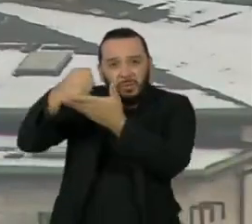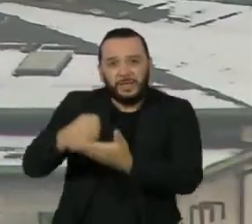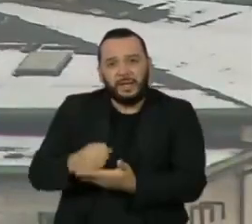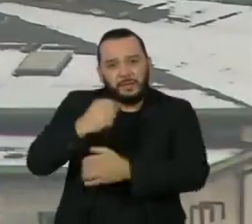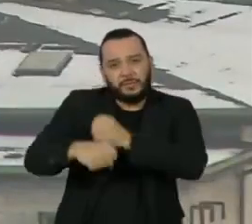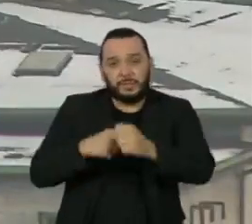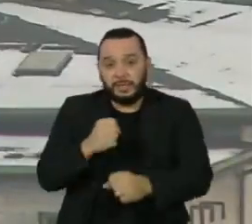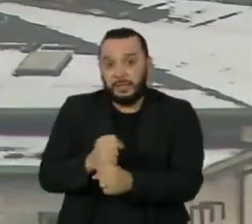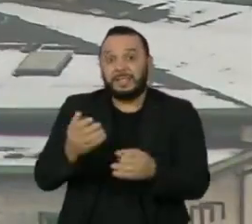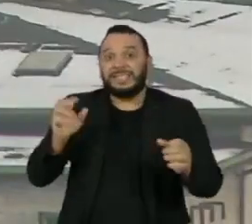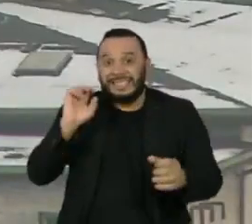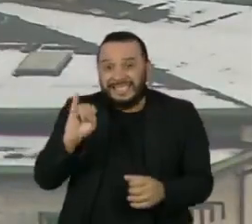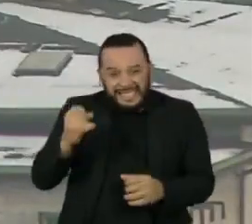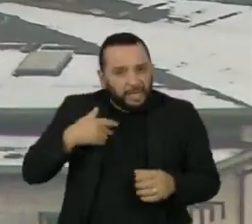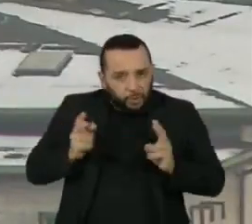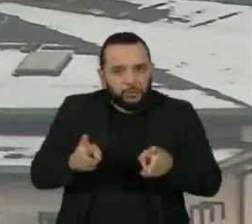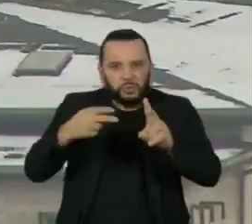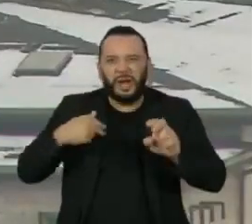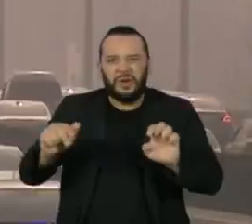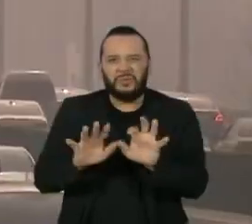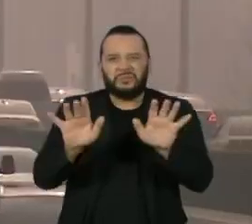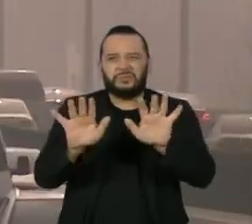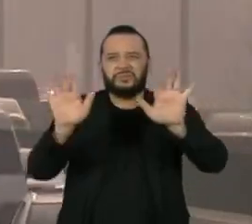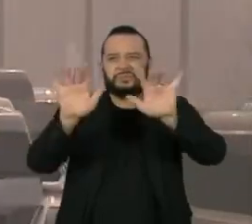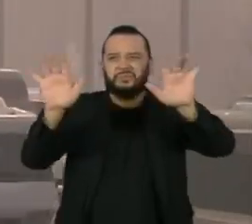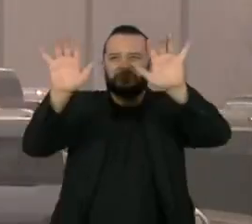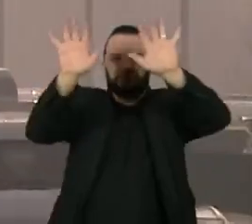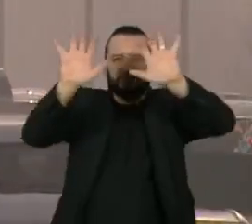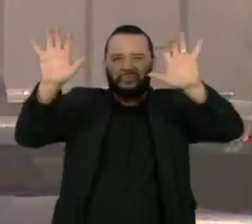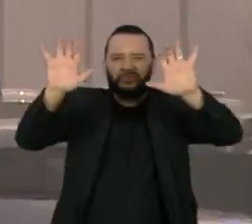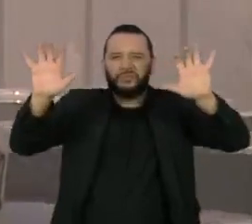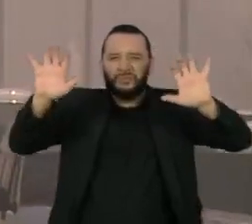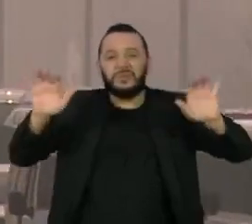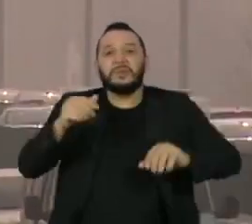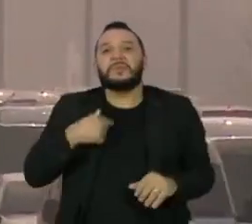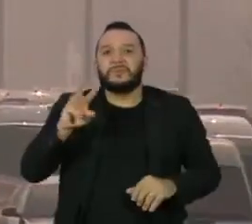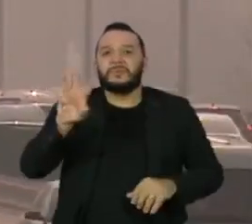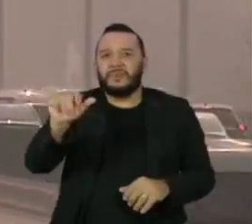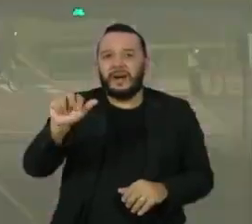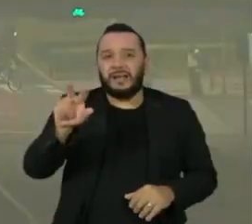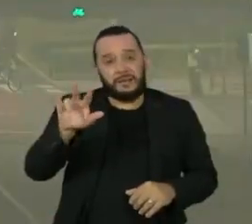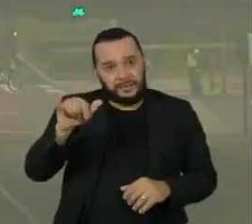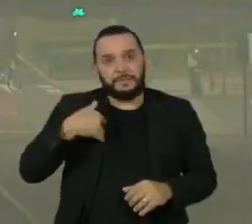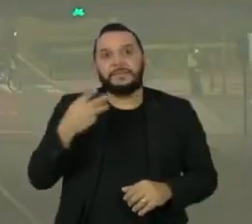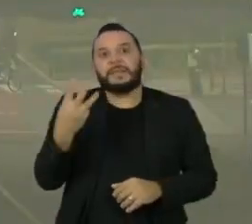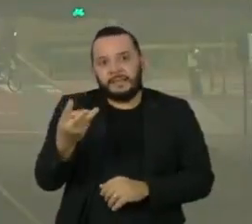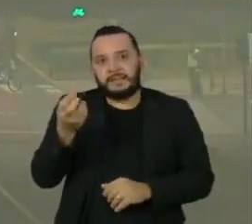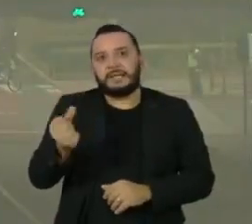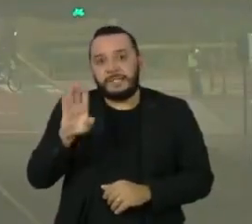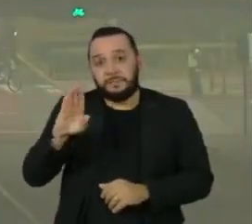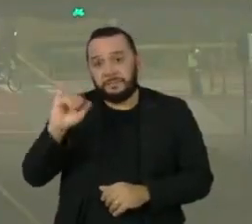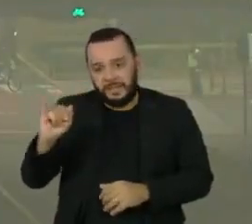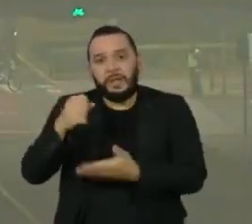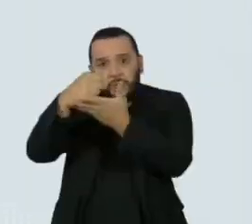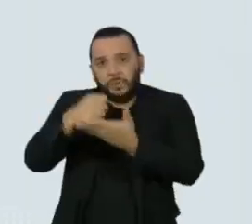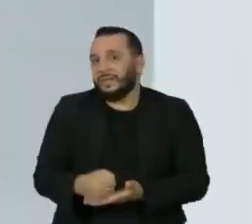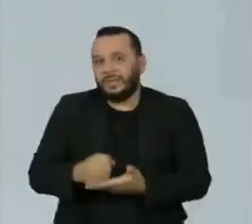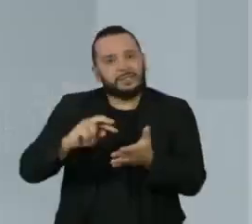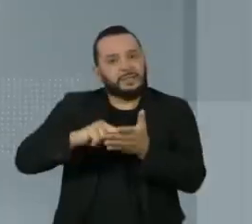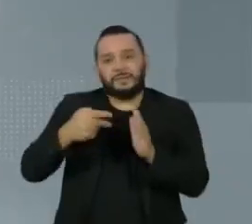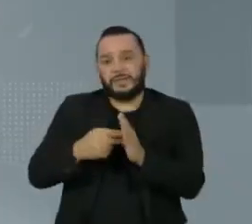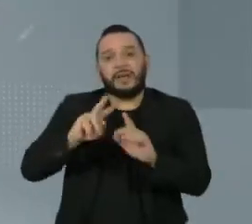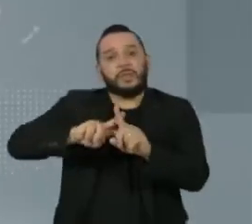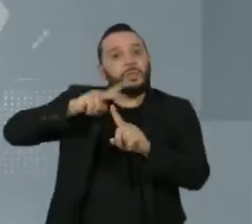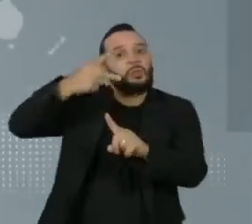dos combustíveis fósseis, as emissões de gases tóxicos chegarão a 36 bilhões de toneladas, mais que o dobro.